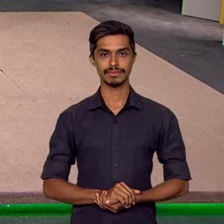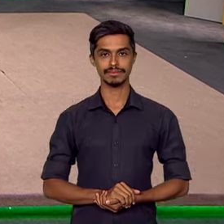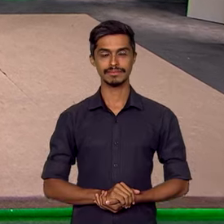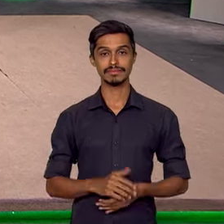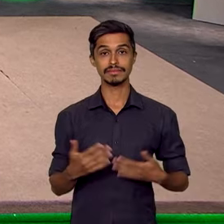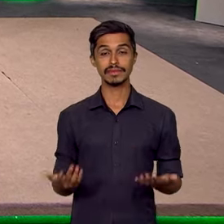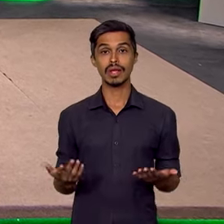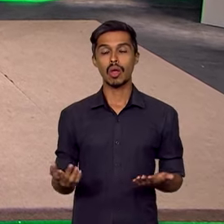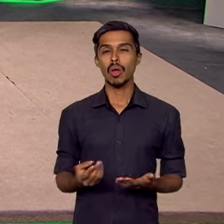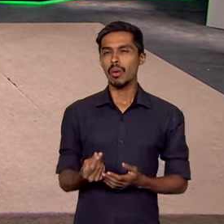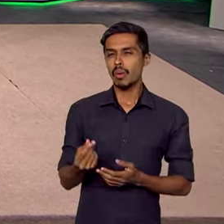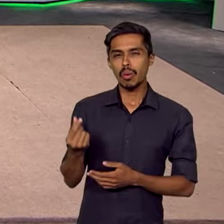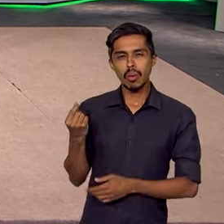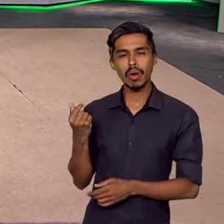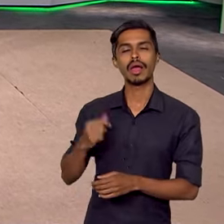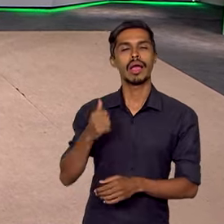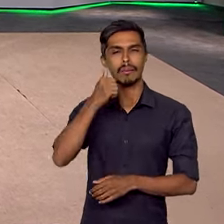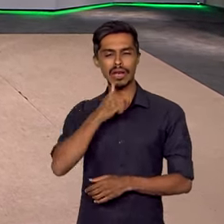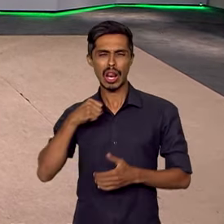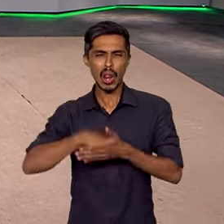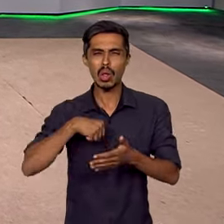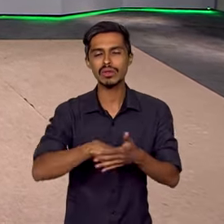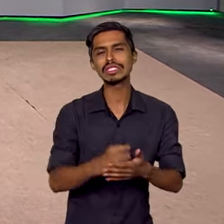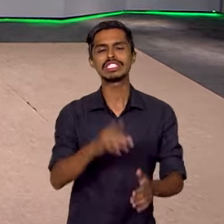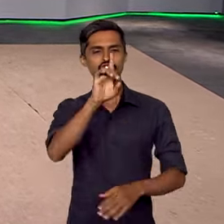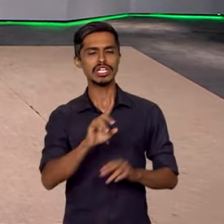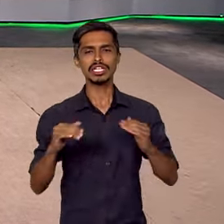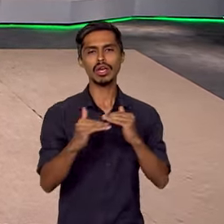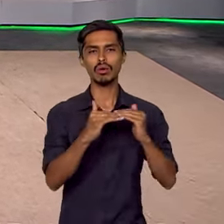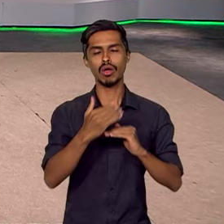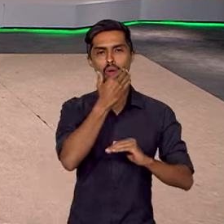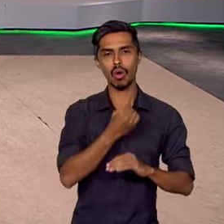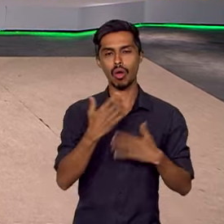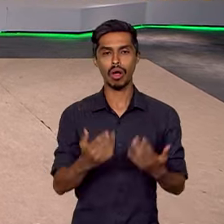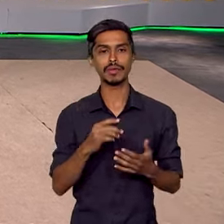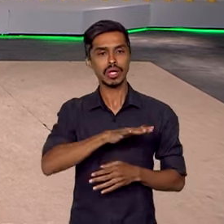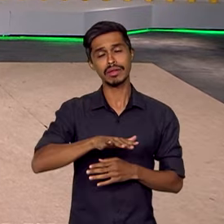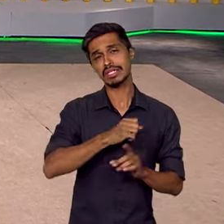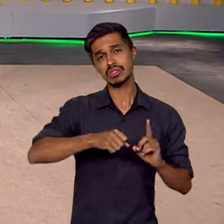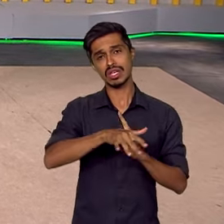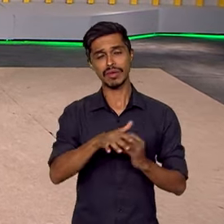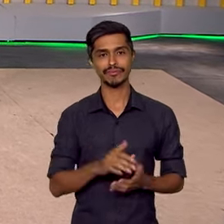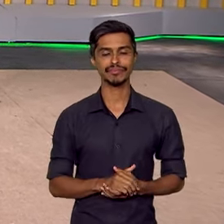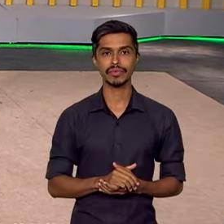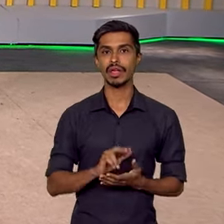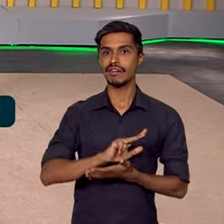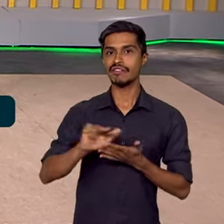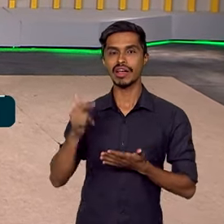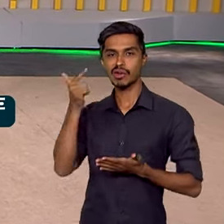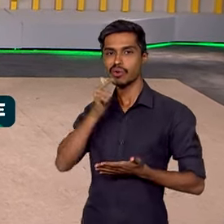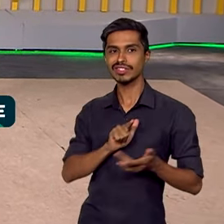Há tempos as mulheres lutam por direitos iguais aos dos homens nos diversos campos da sociedade. Muito já foi